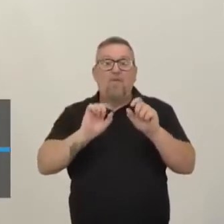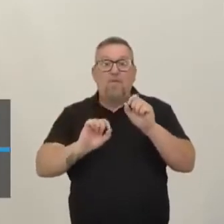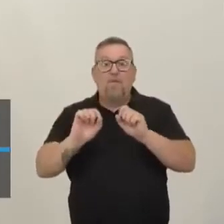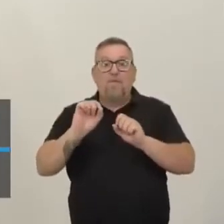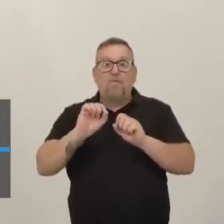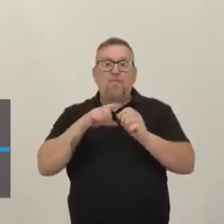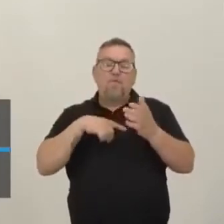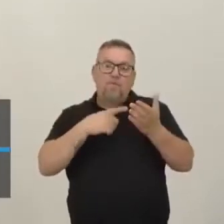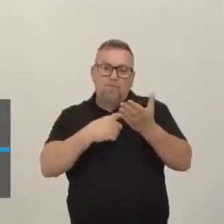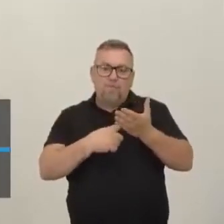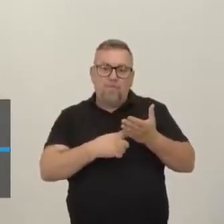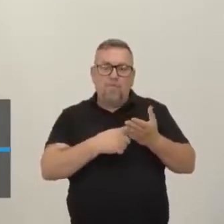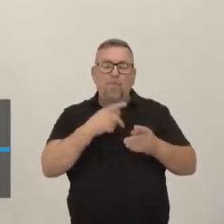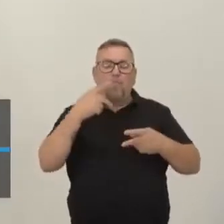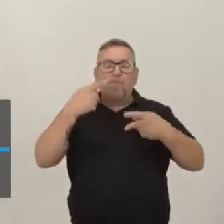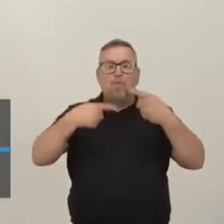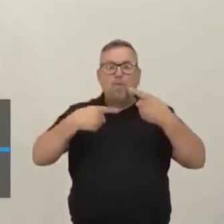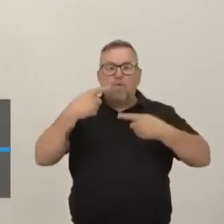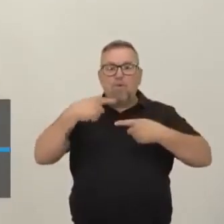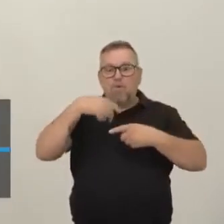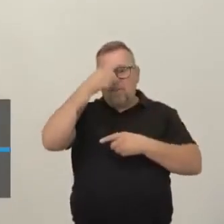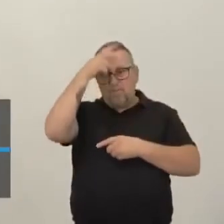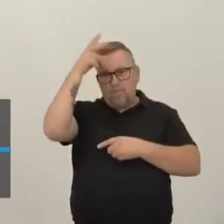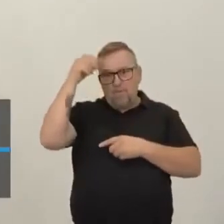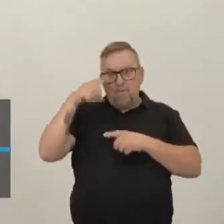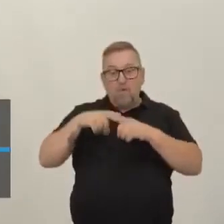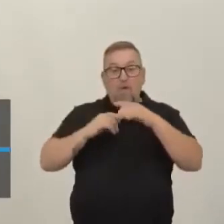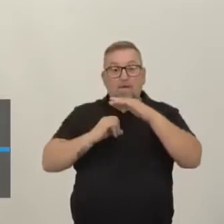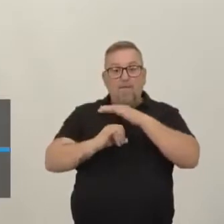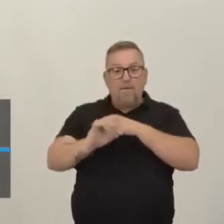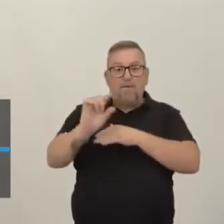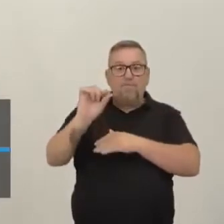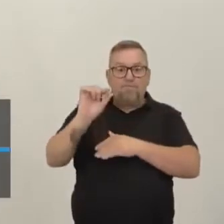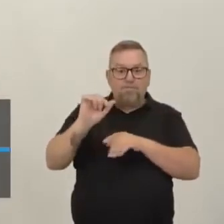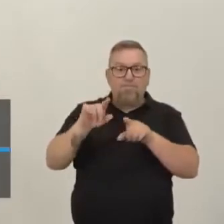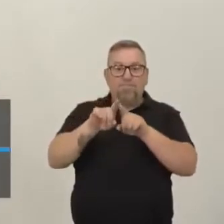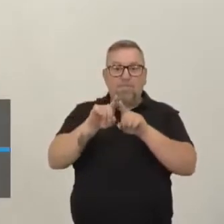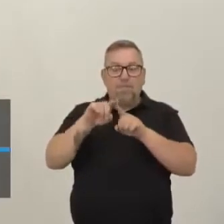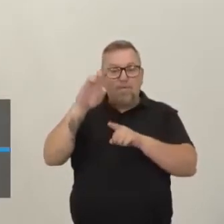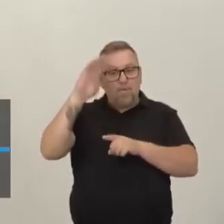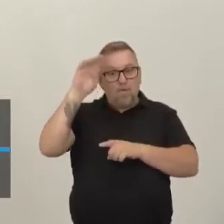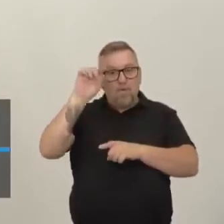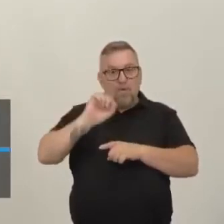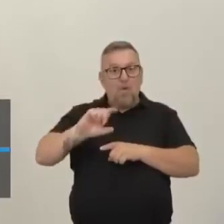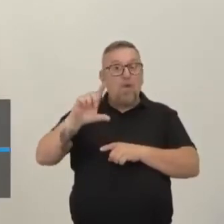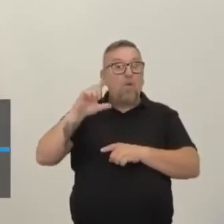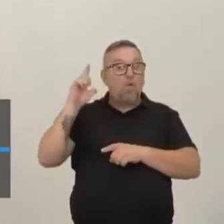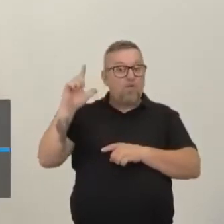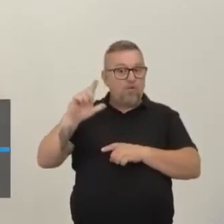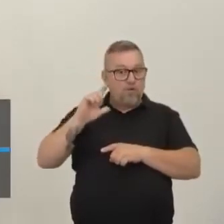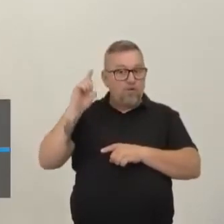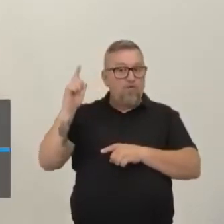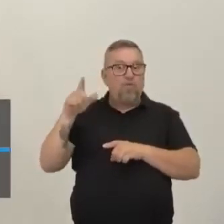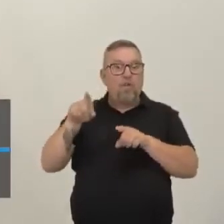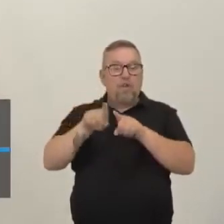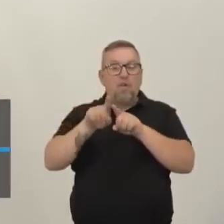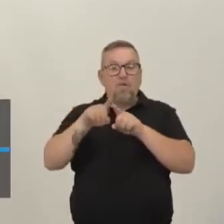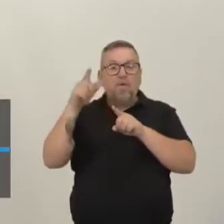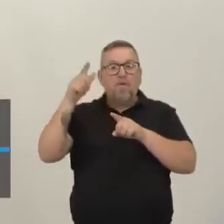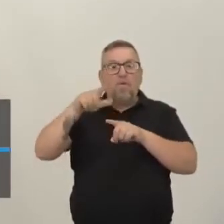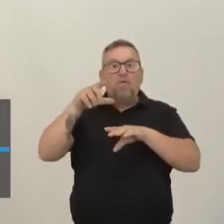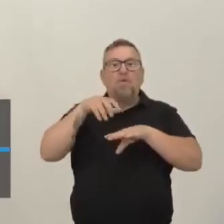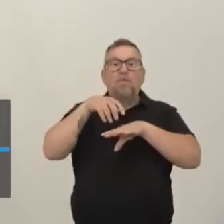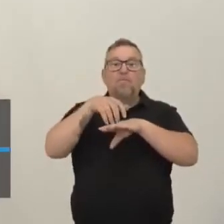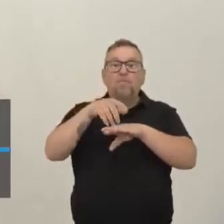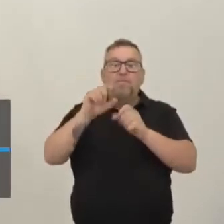acerta políticas públicas, investimentos, principalmente na logística, com outros meios de transporte